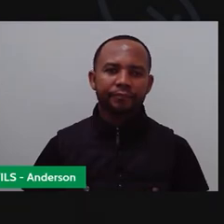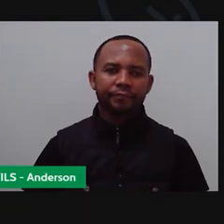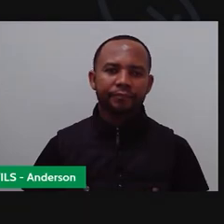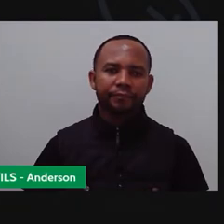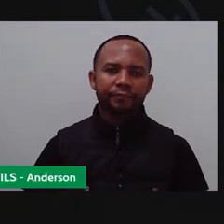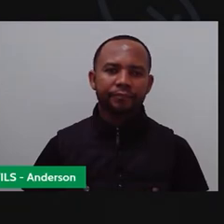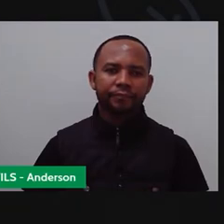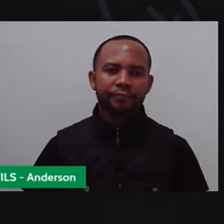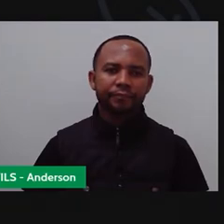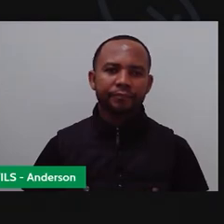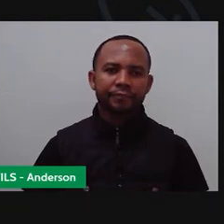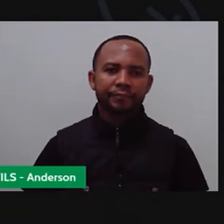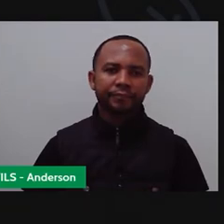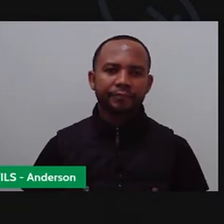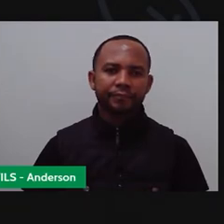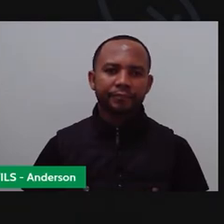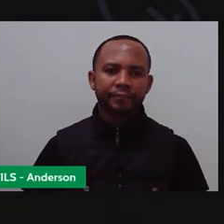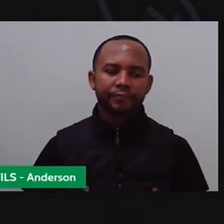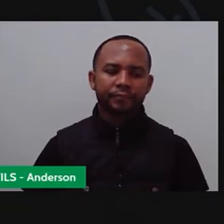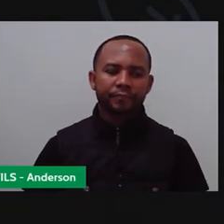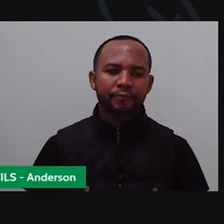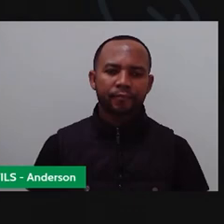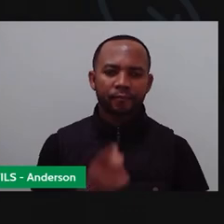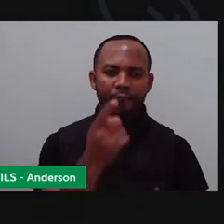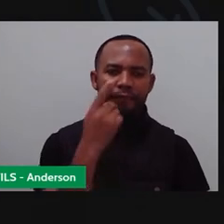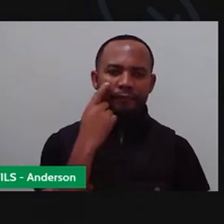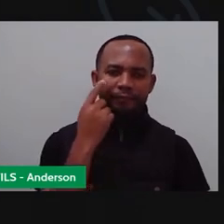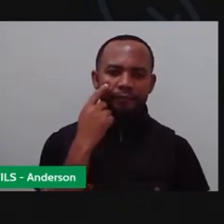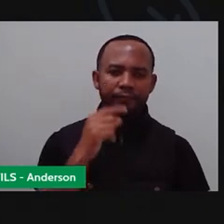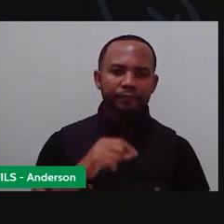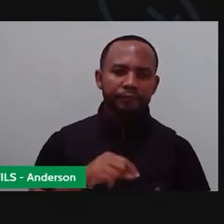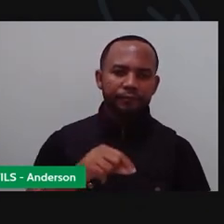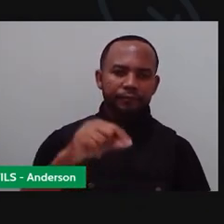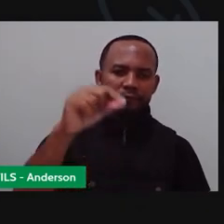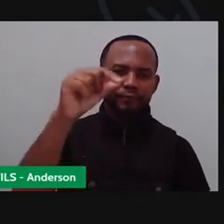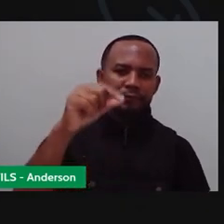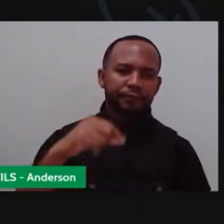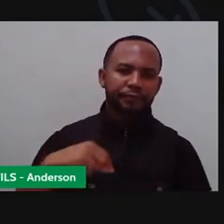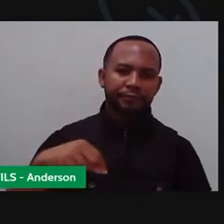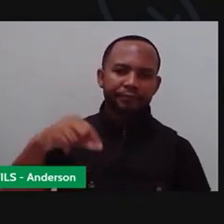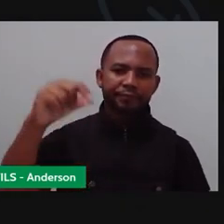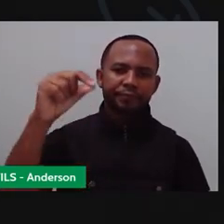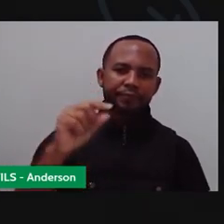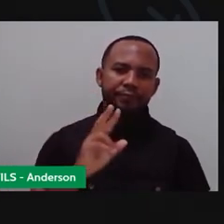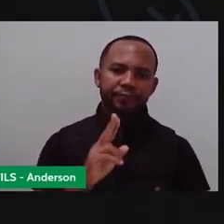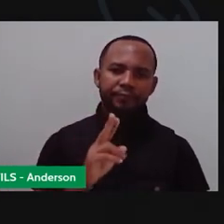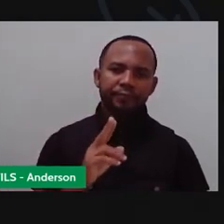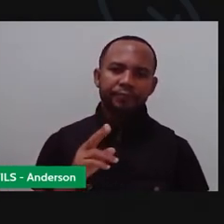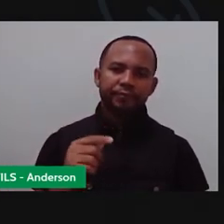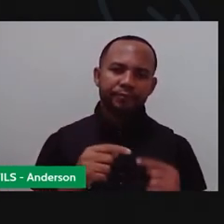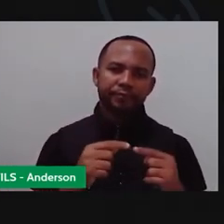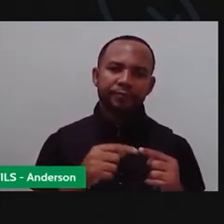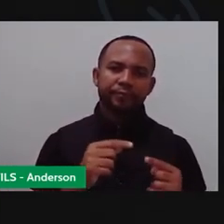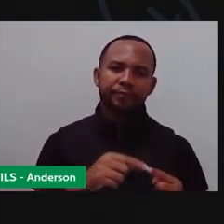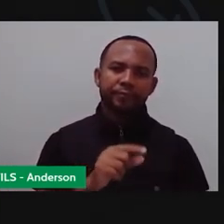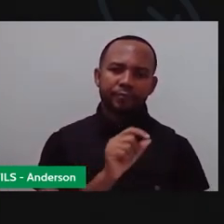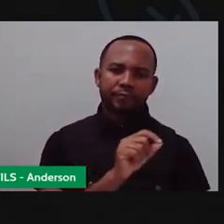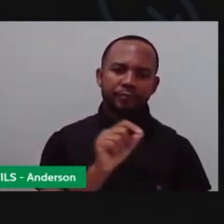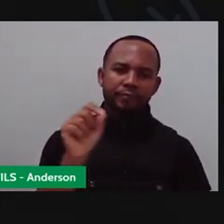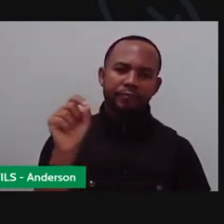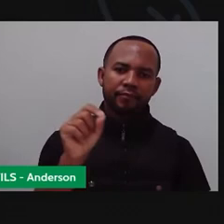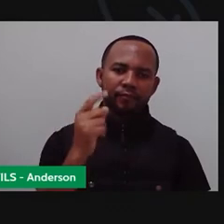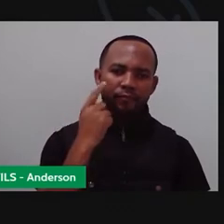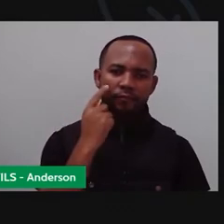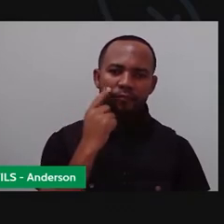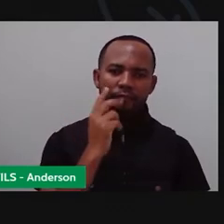Aqui o risco, ó, tá vendo? Isso aqui é que vai me determinar. Cada barra minha minha, tá? Cada barrinha minha terá o quê?